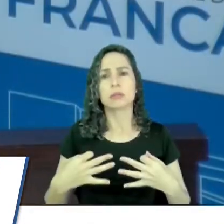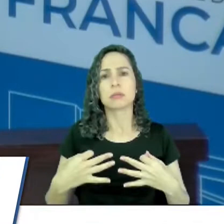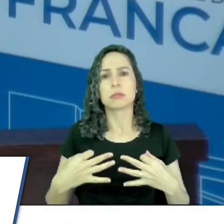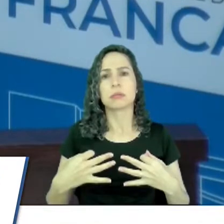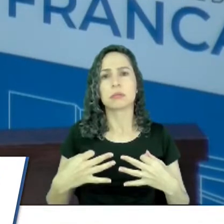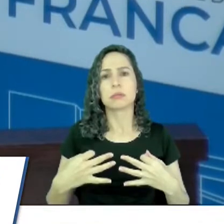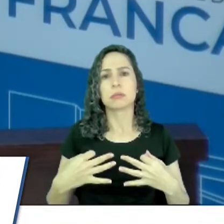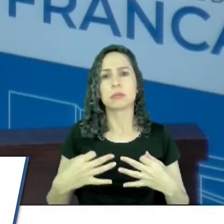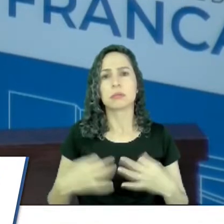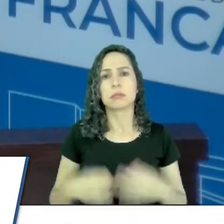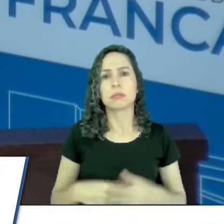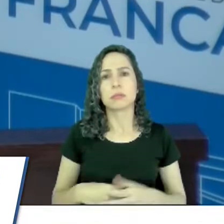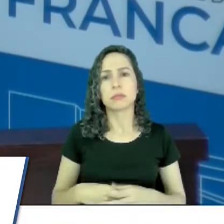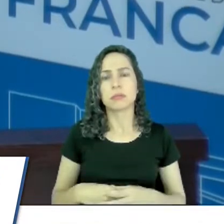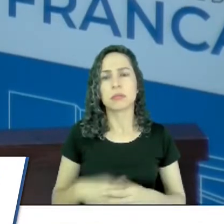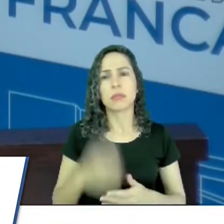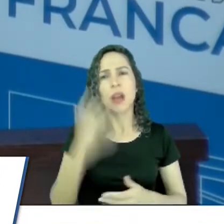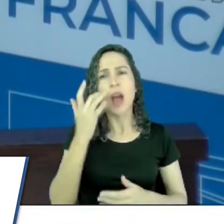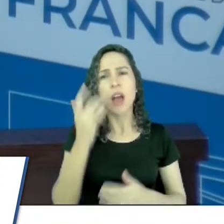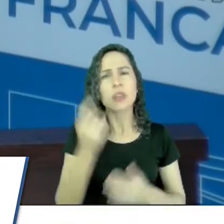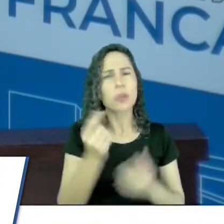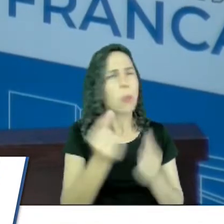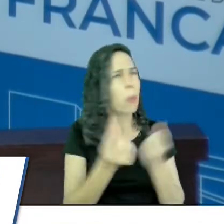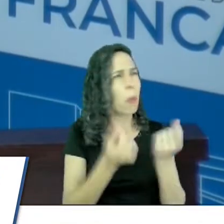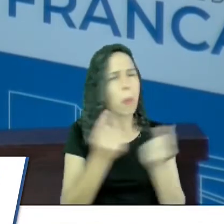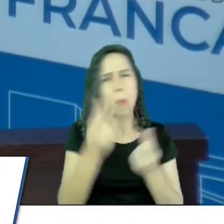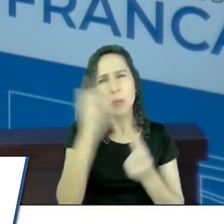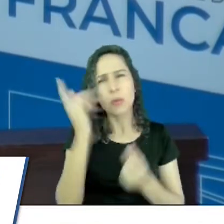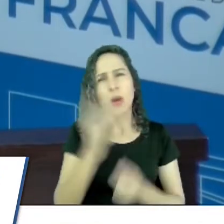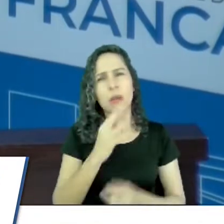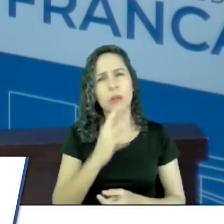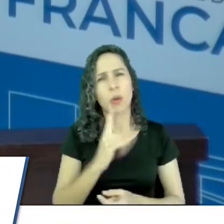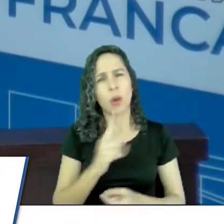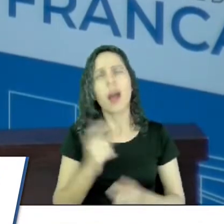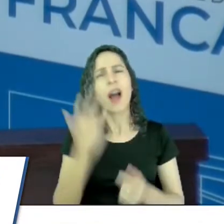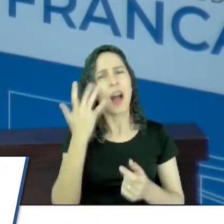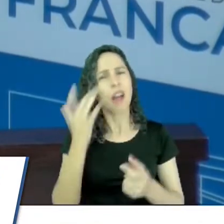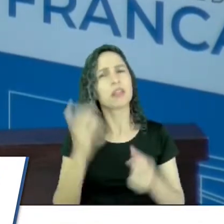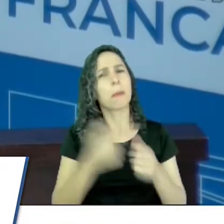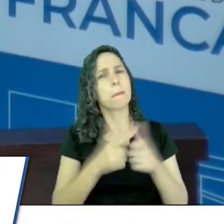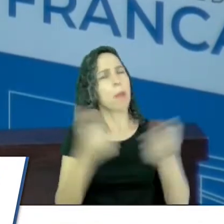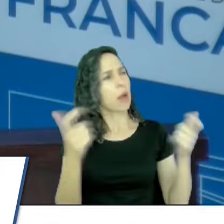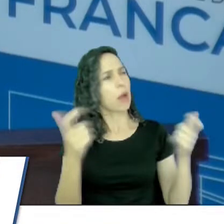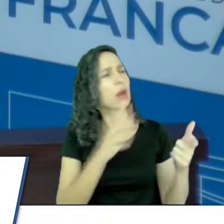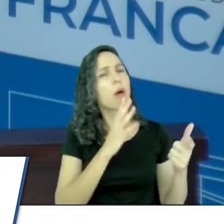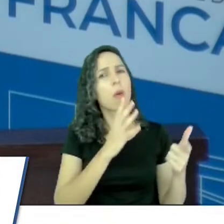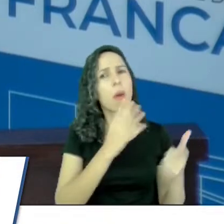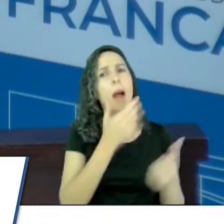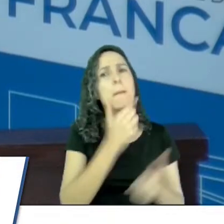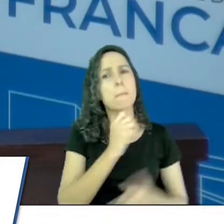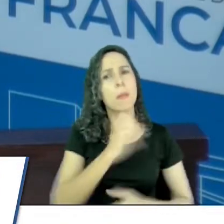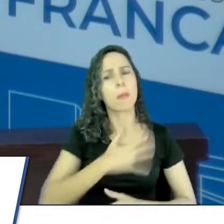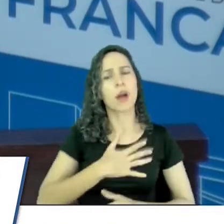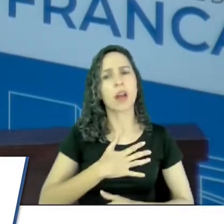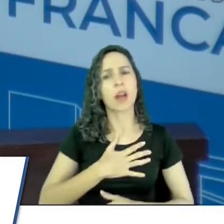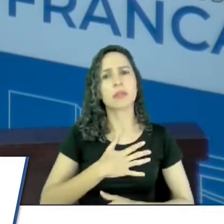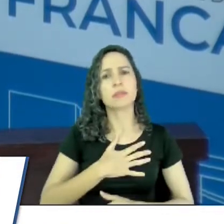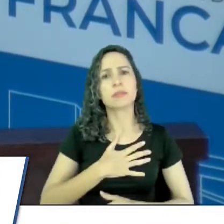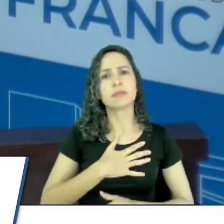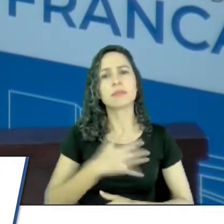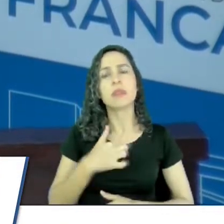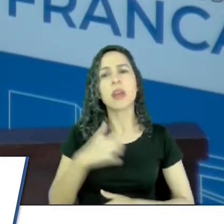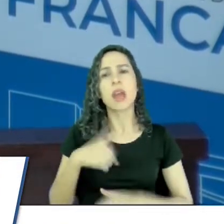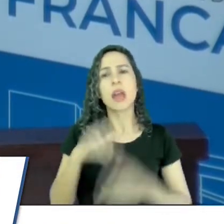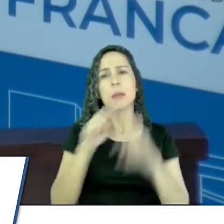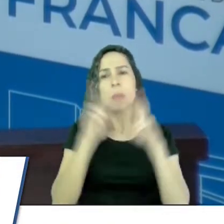Acho que são poucas pessoas que não conhecem ele que estão aqui, porque a maioria conhece. Então, esse é o tema do meu